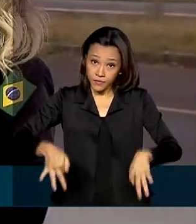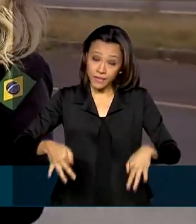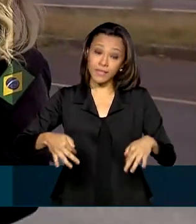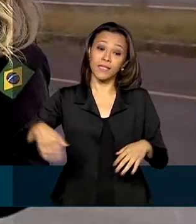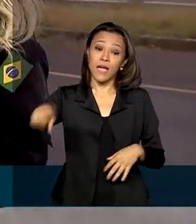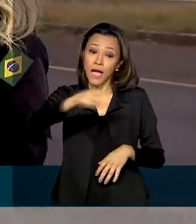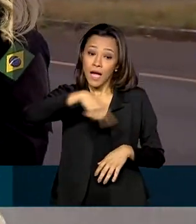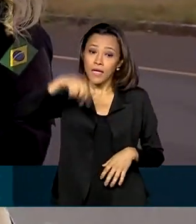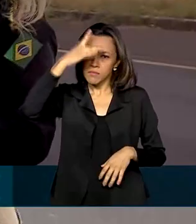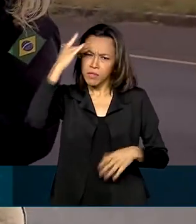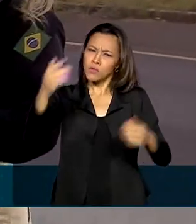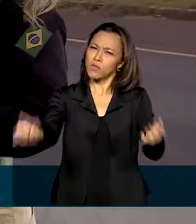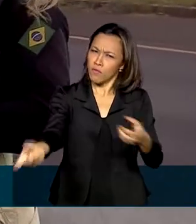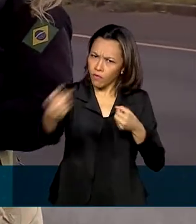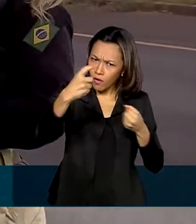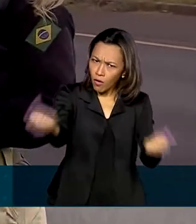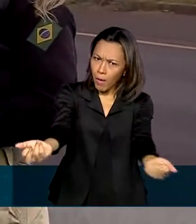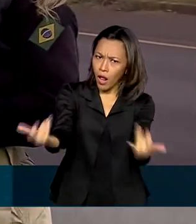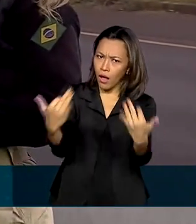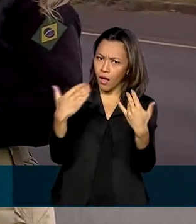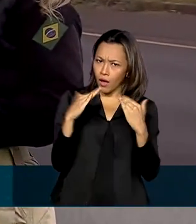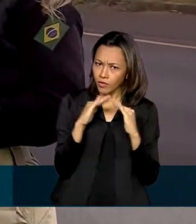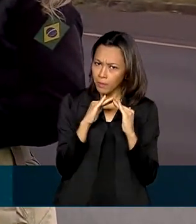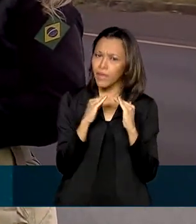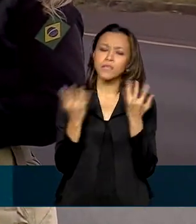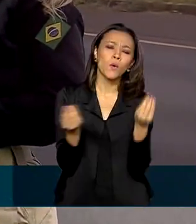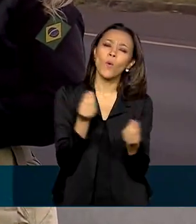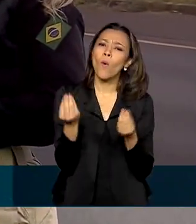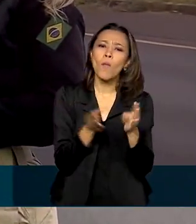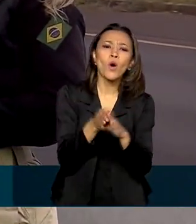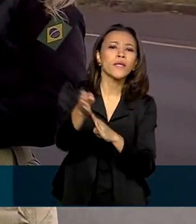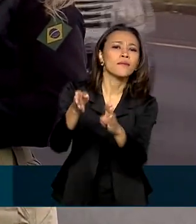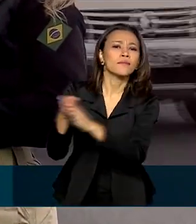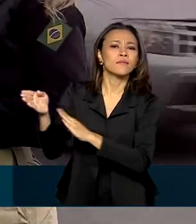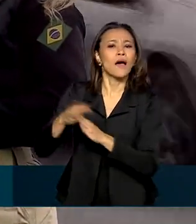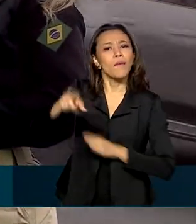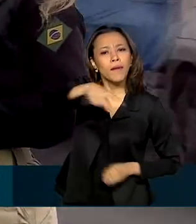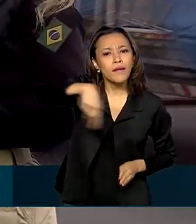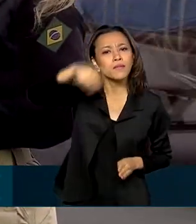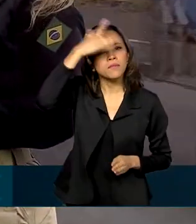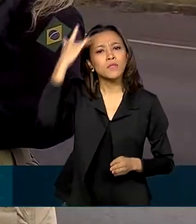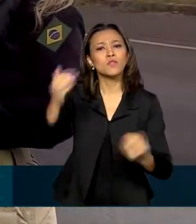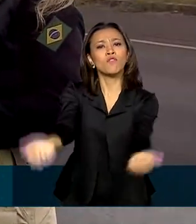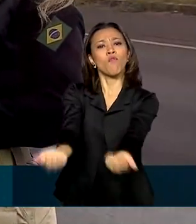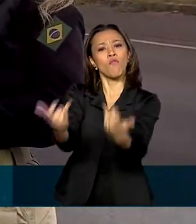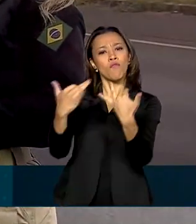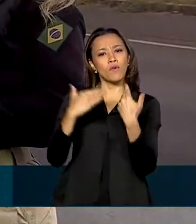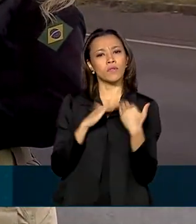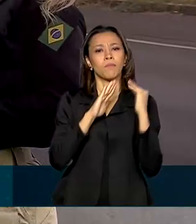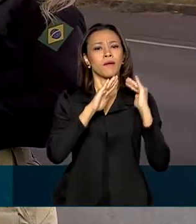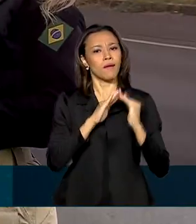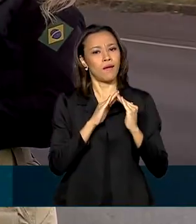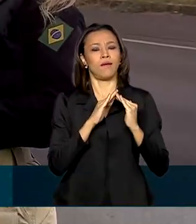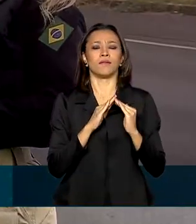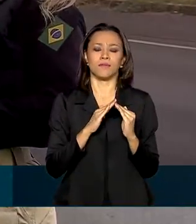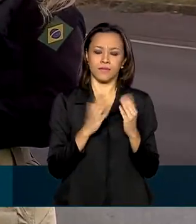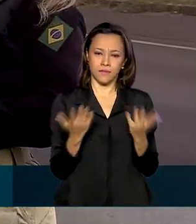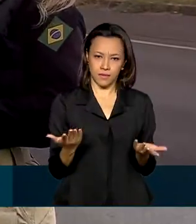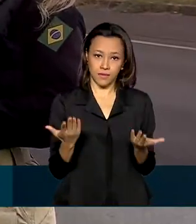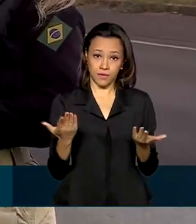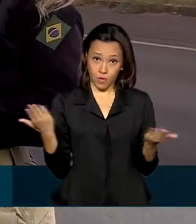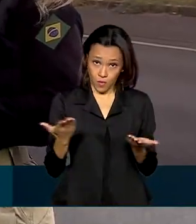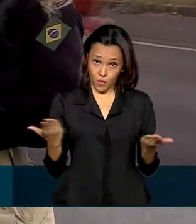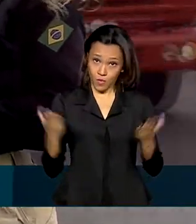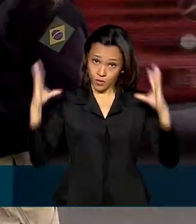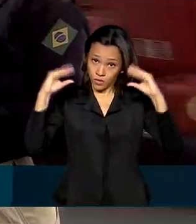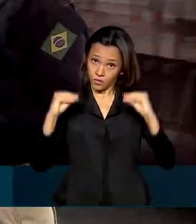vai voltar para casa, né, quais são as orientações para esses motoristas que vão voltar ainda no final do feriado, no final do